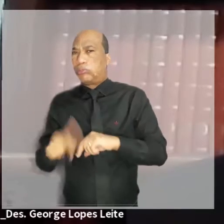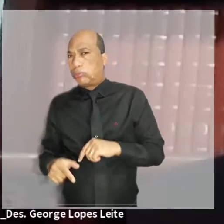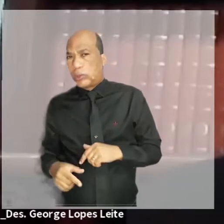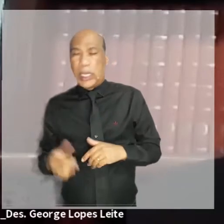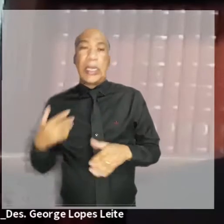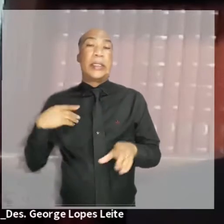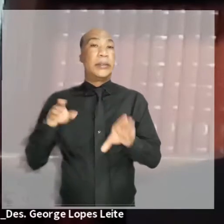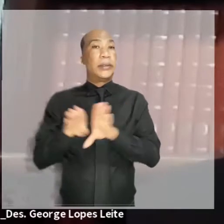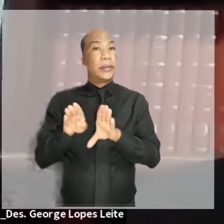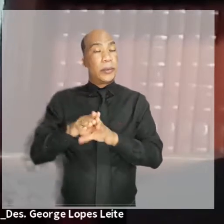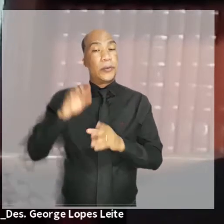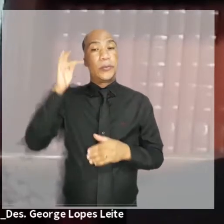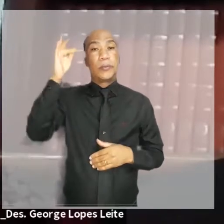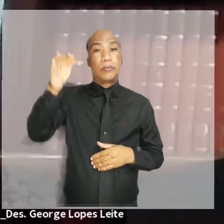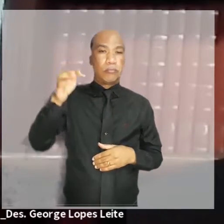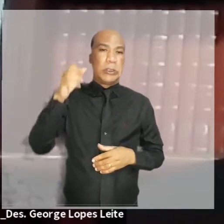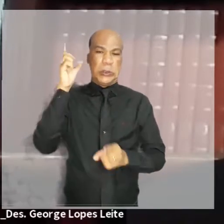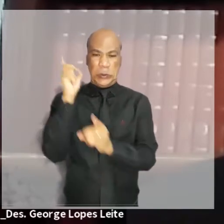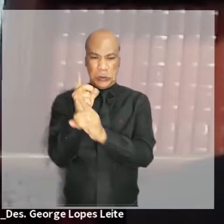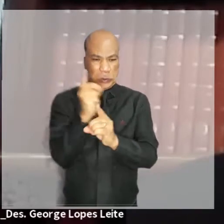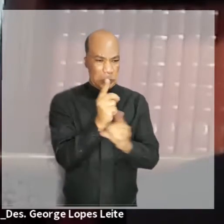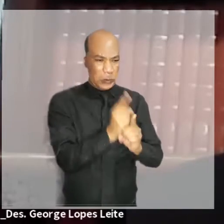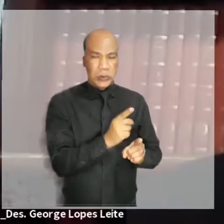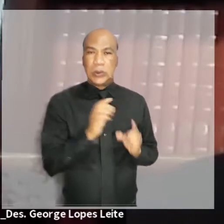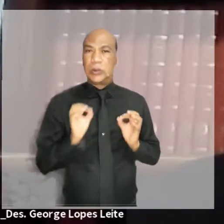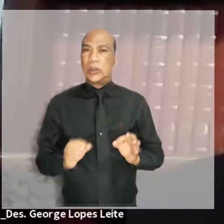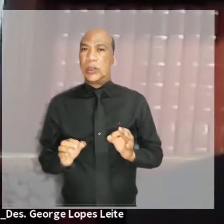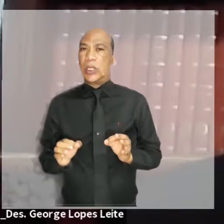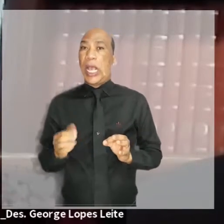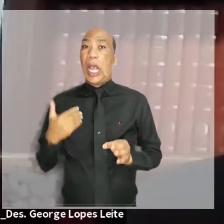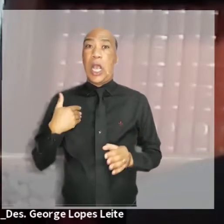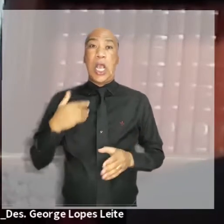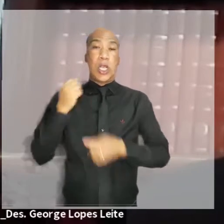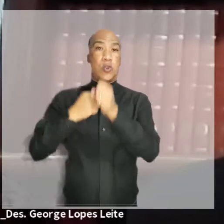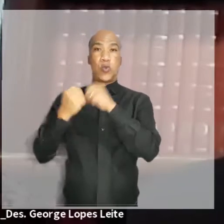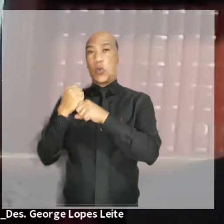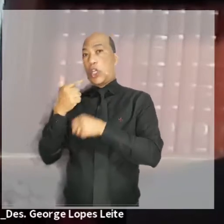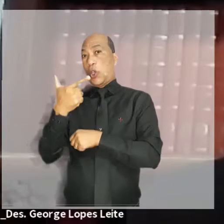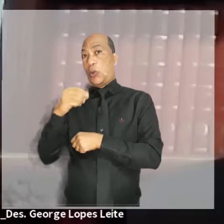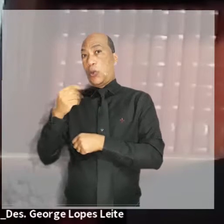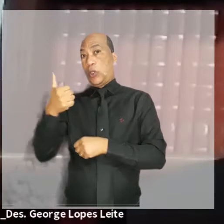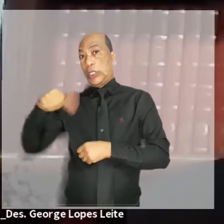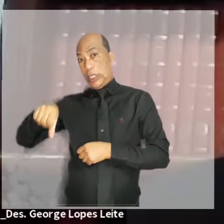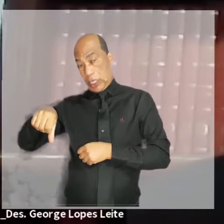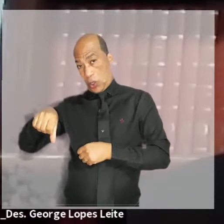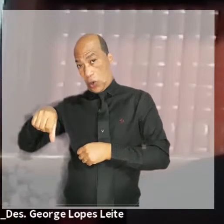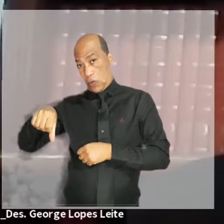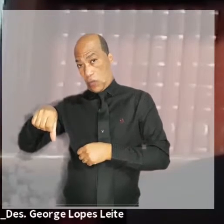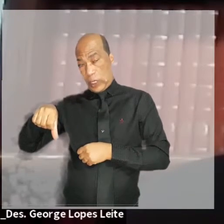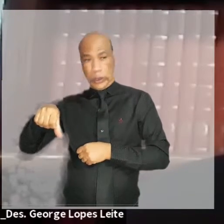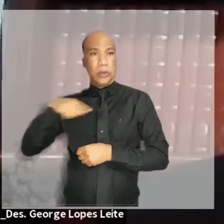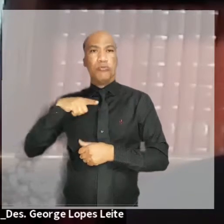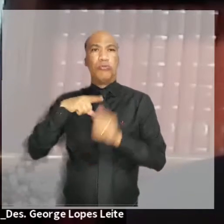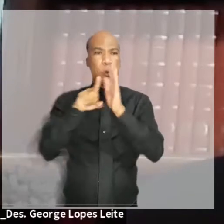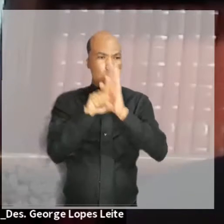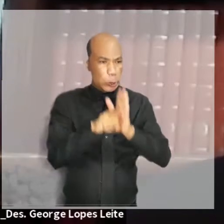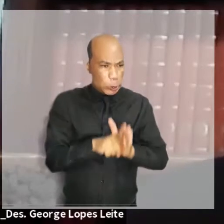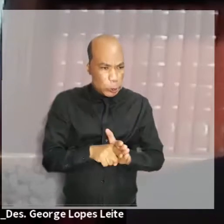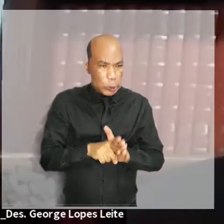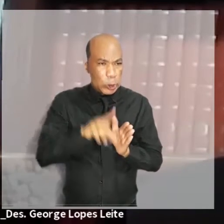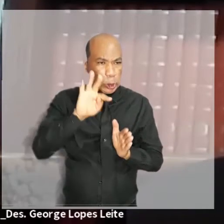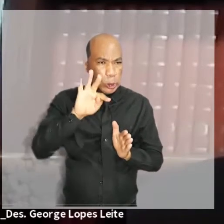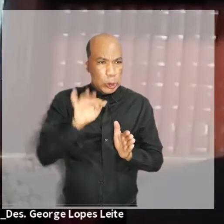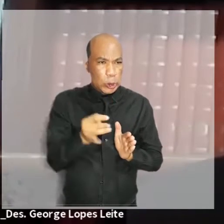podem modificar a forma como o trabalho é realizado e, como consequência, os resultados obtidos. Em 2019,